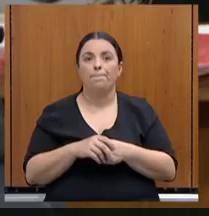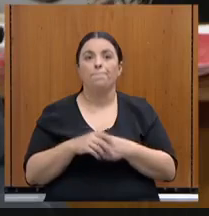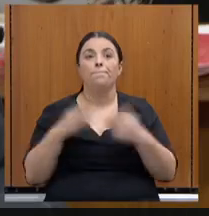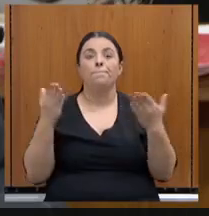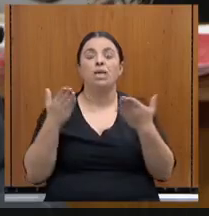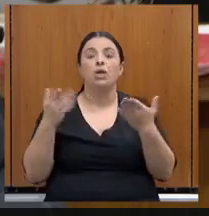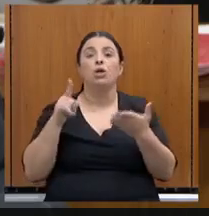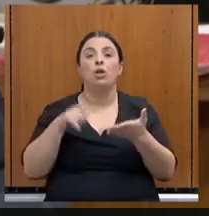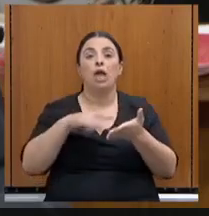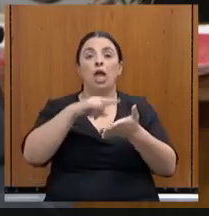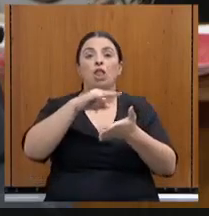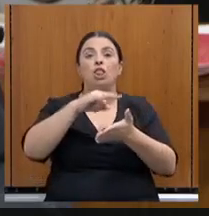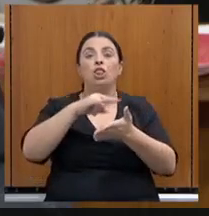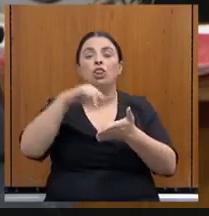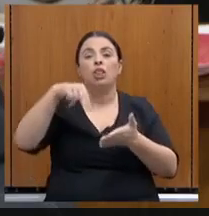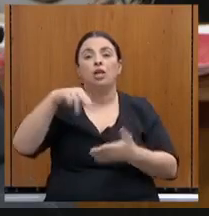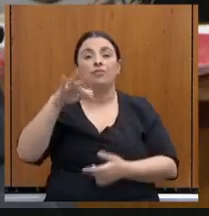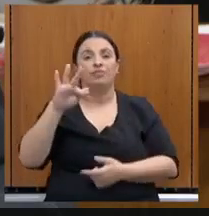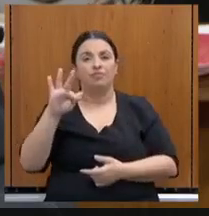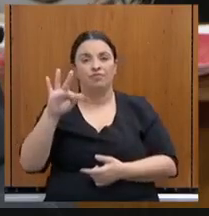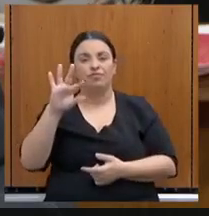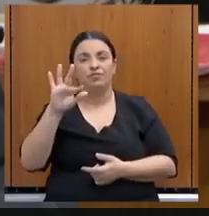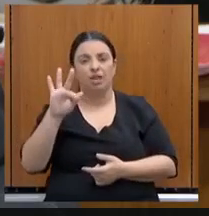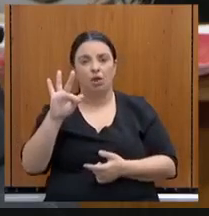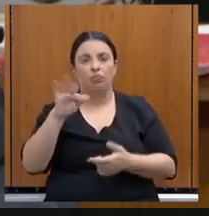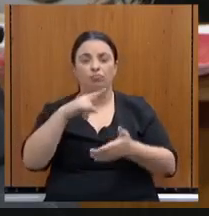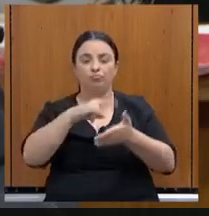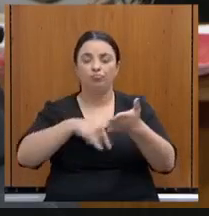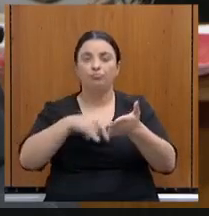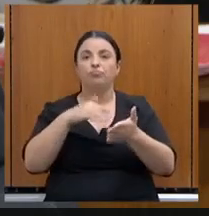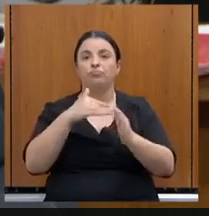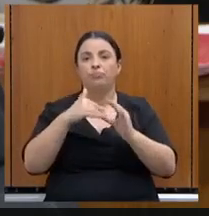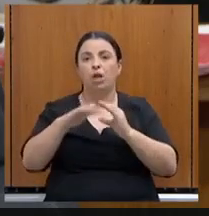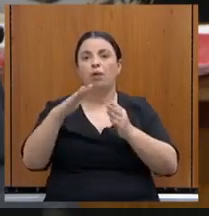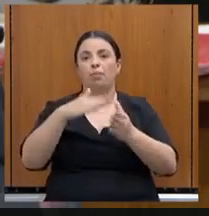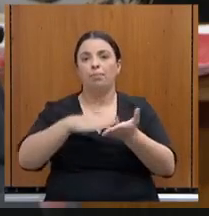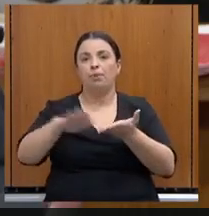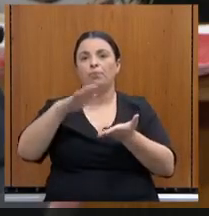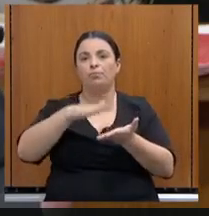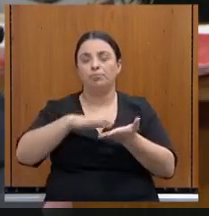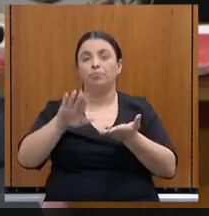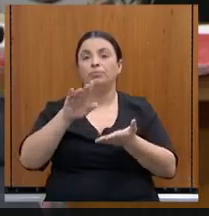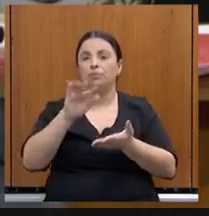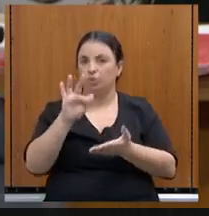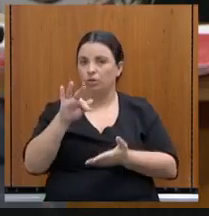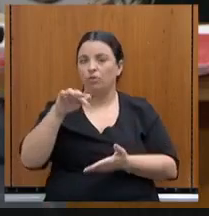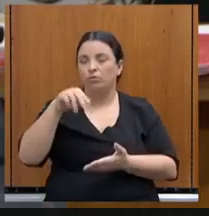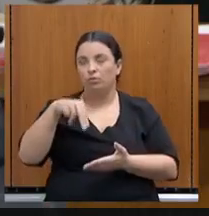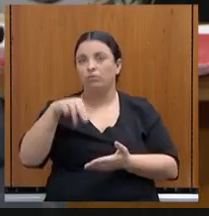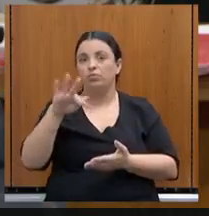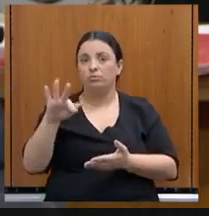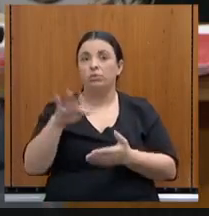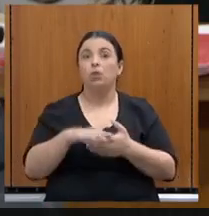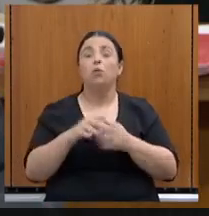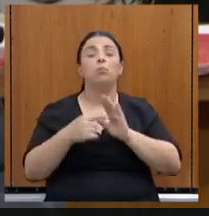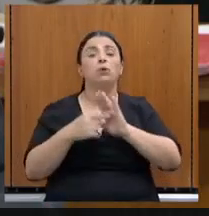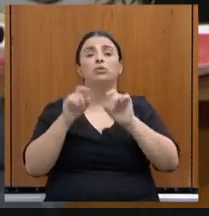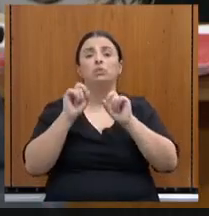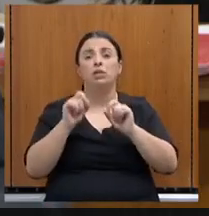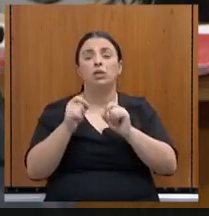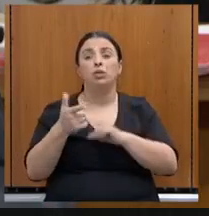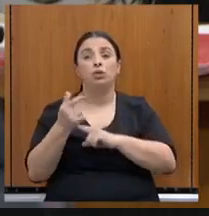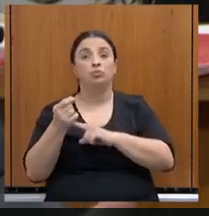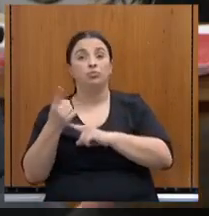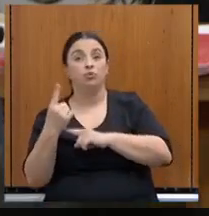emissão de notas fiscais ao consumidor eletrônico, então isso mostra que o ano 2021 tem sido superior,